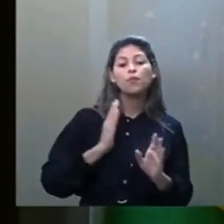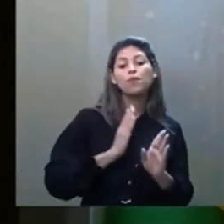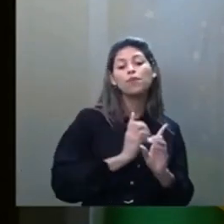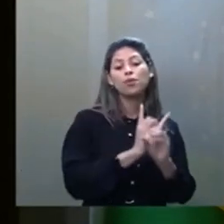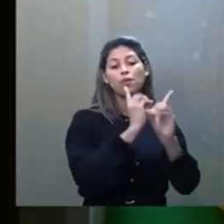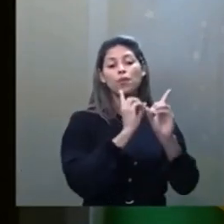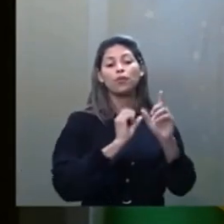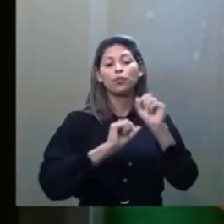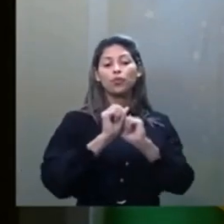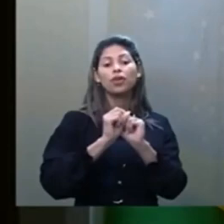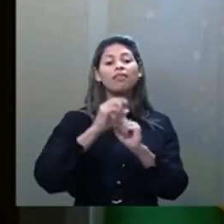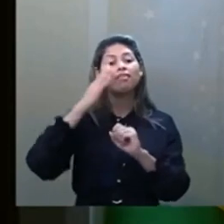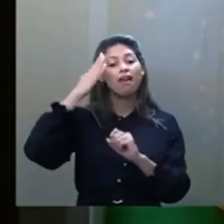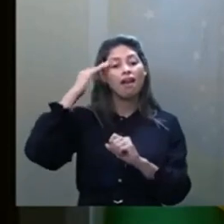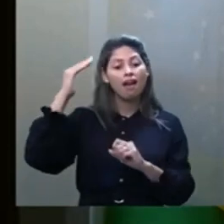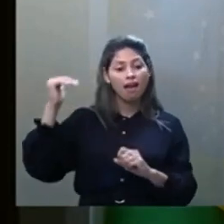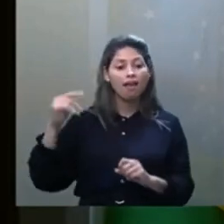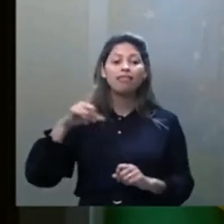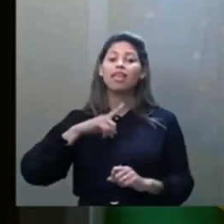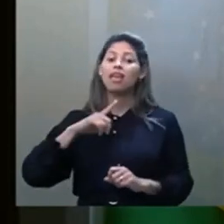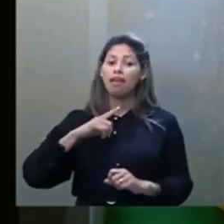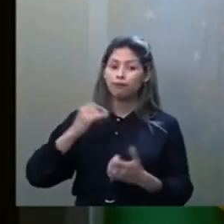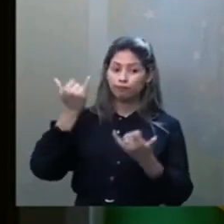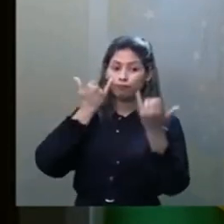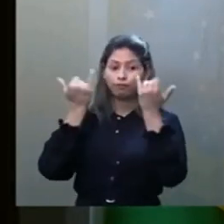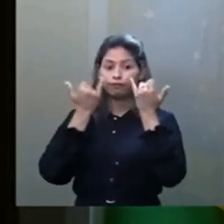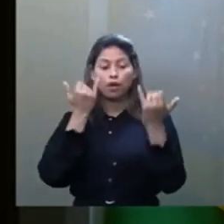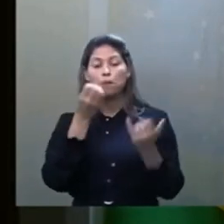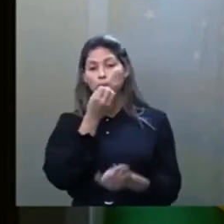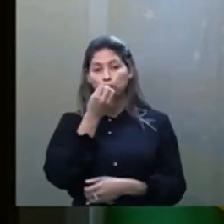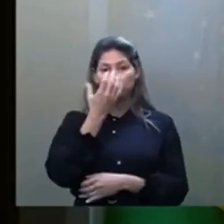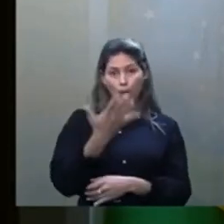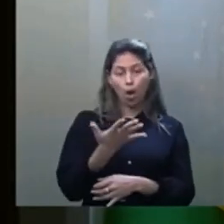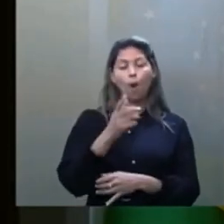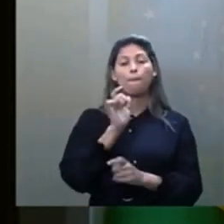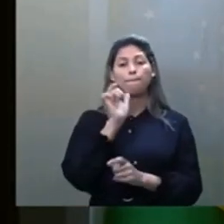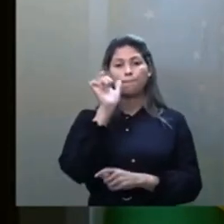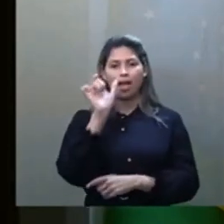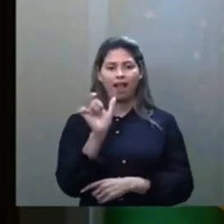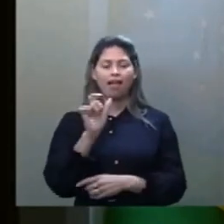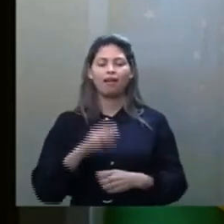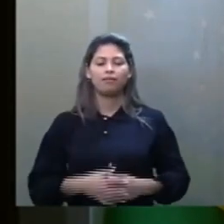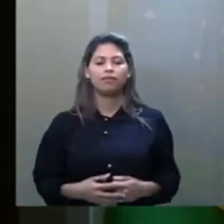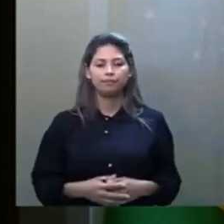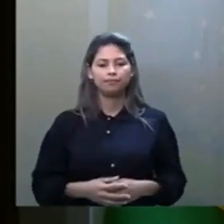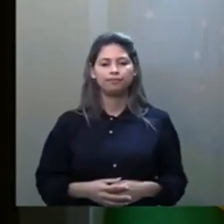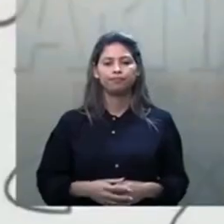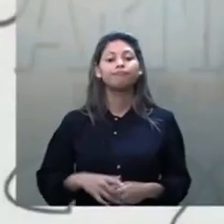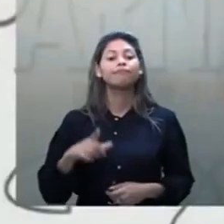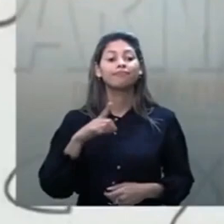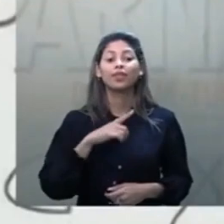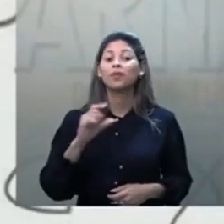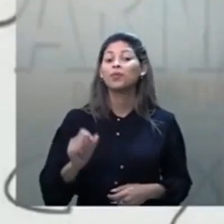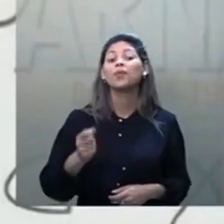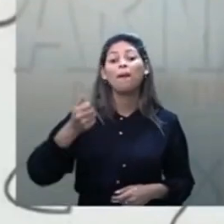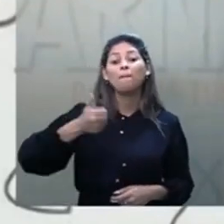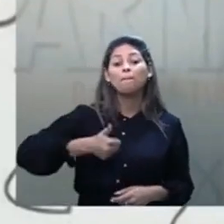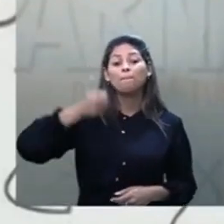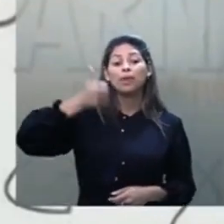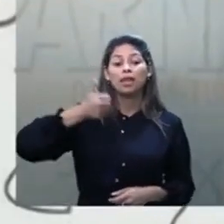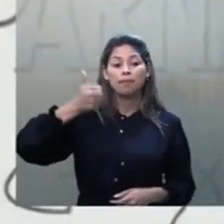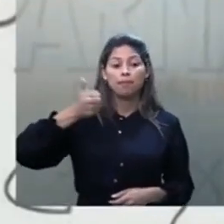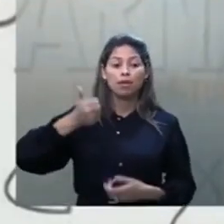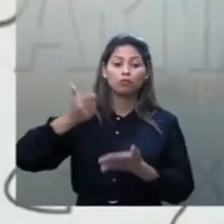extraordinários e escândalos também, no bom sentido da palavra, tá? O primeiro foi o lançamento do livro Parnasso de